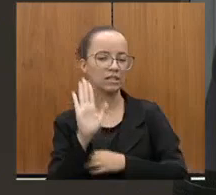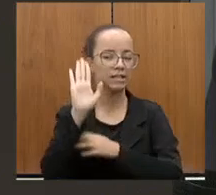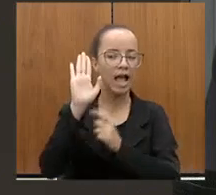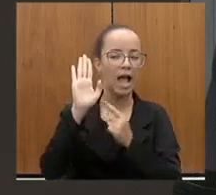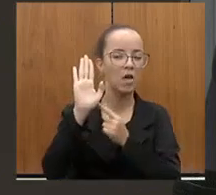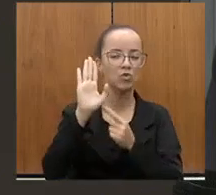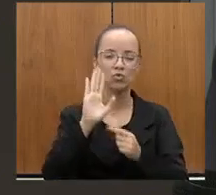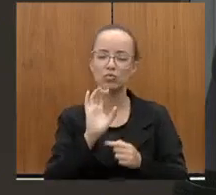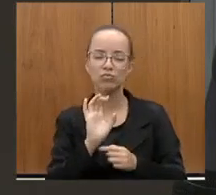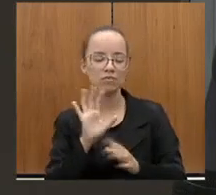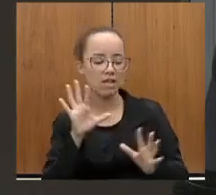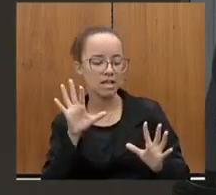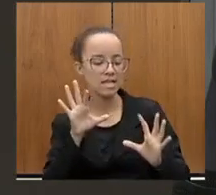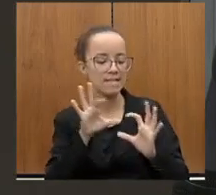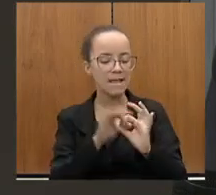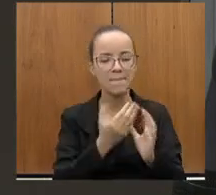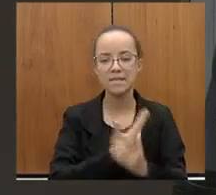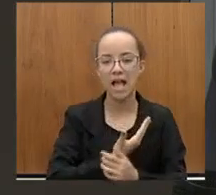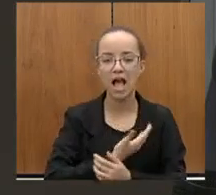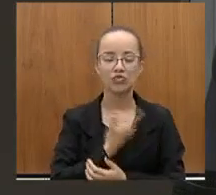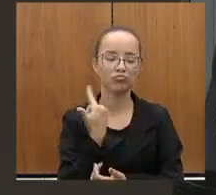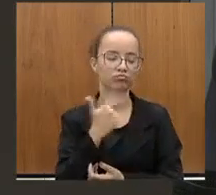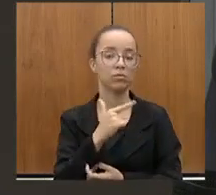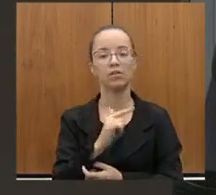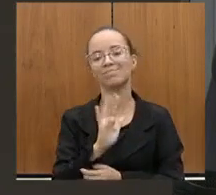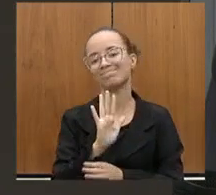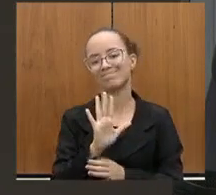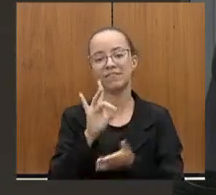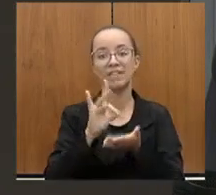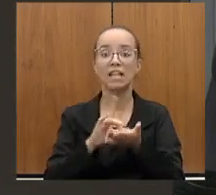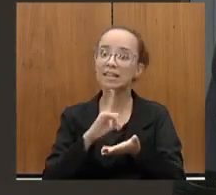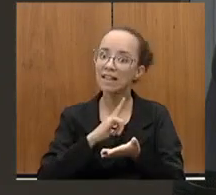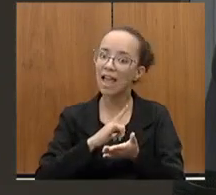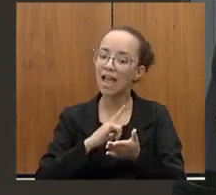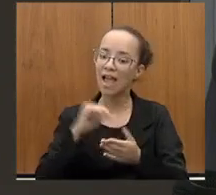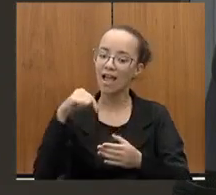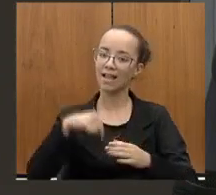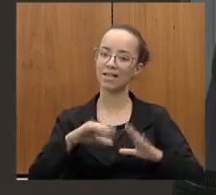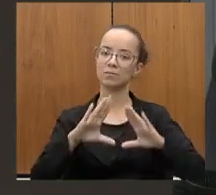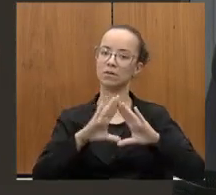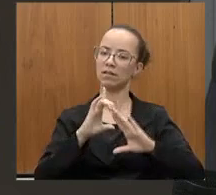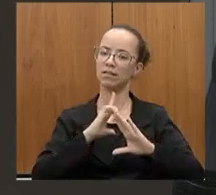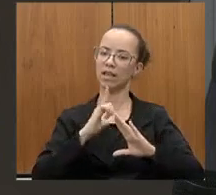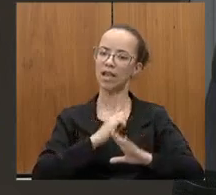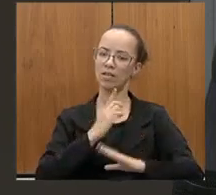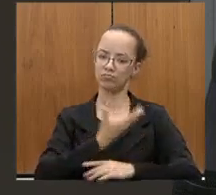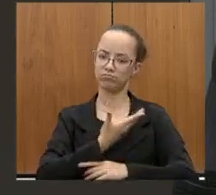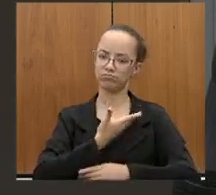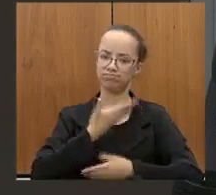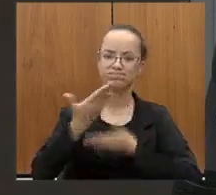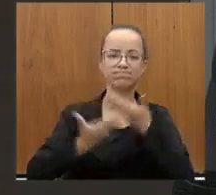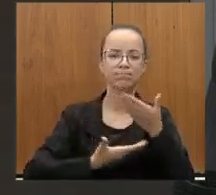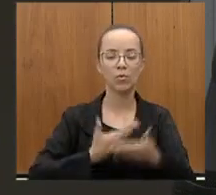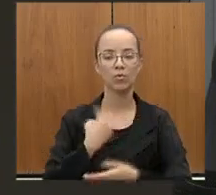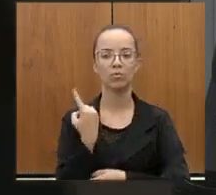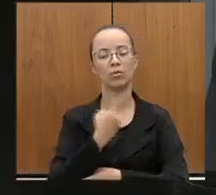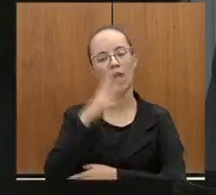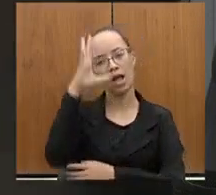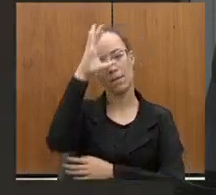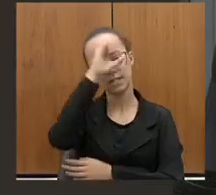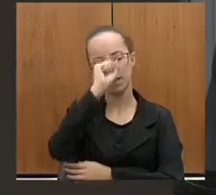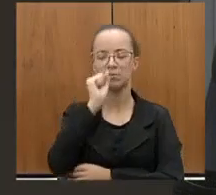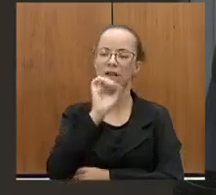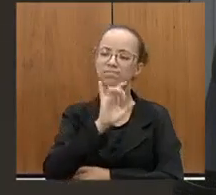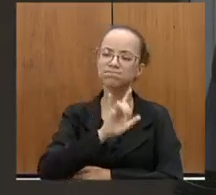esse laço de amizade, tem sim, aqui na casa nós temos, nós aprendemos a amar